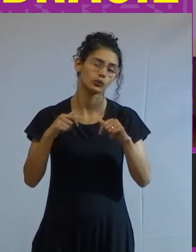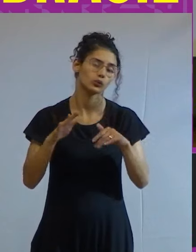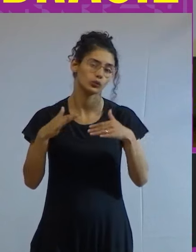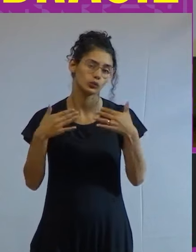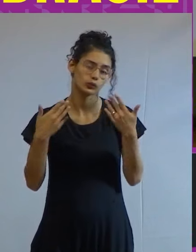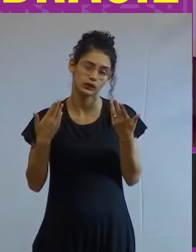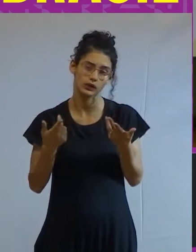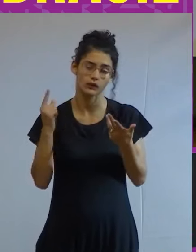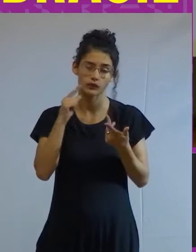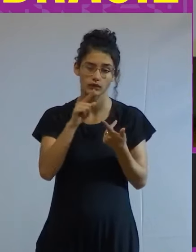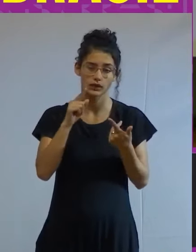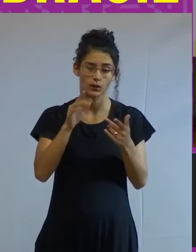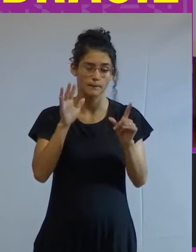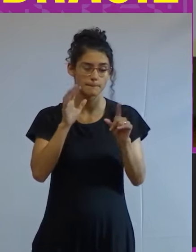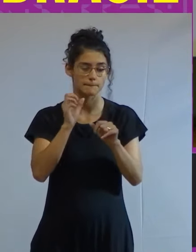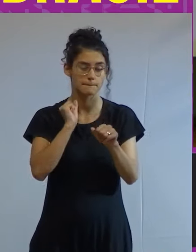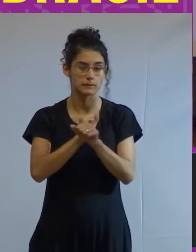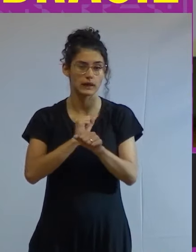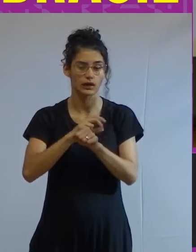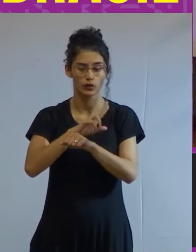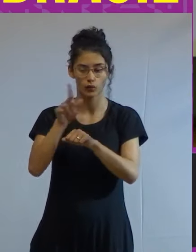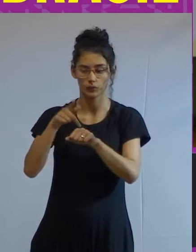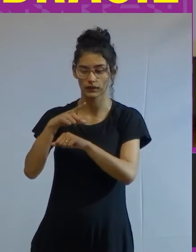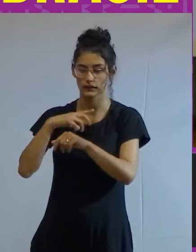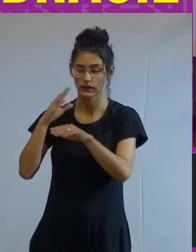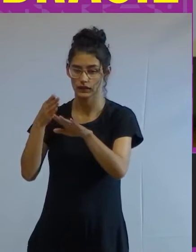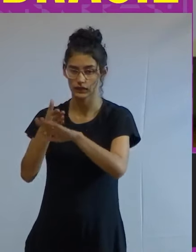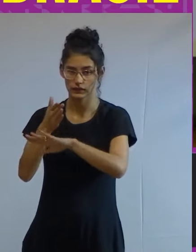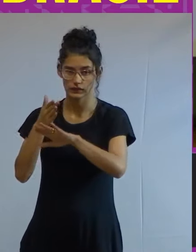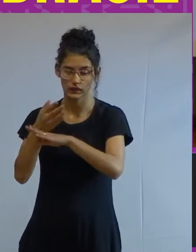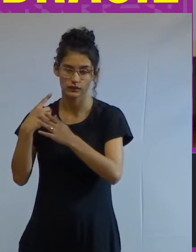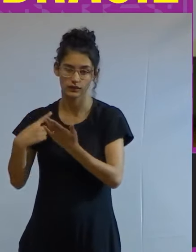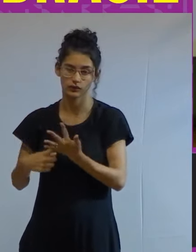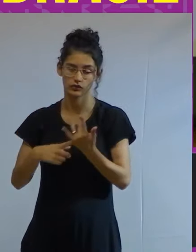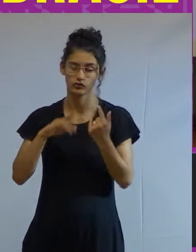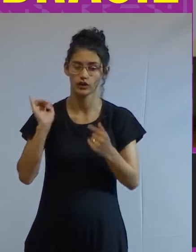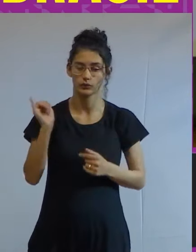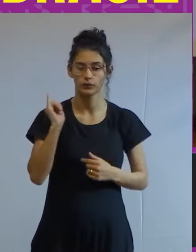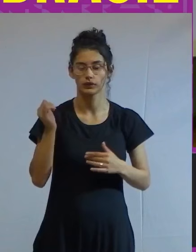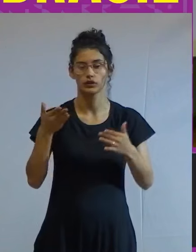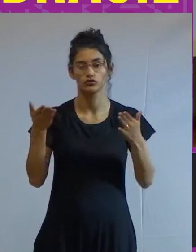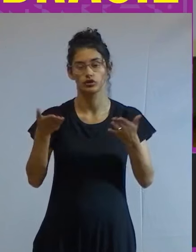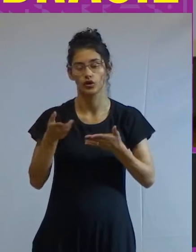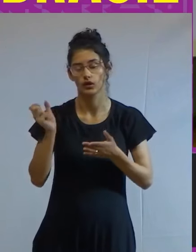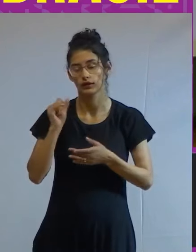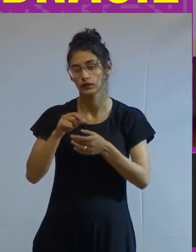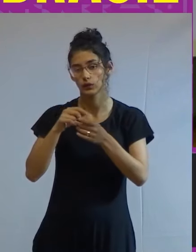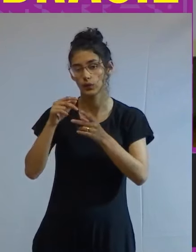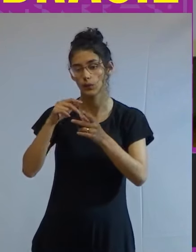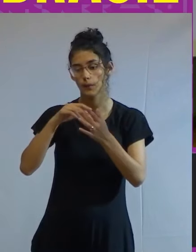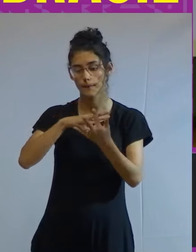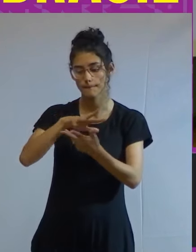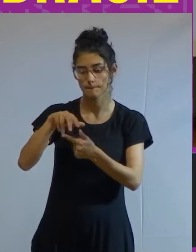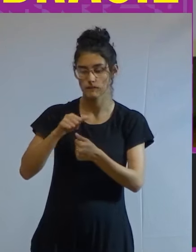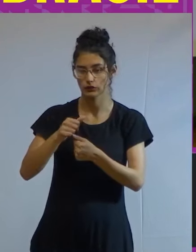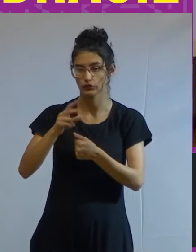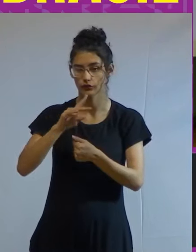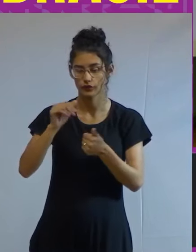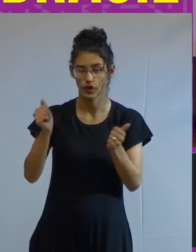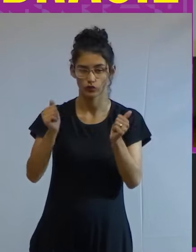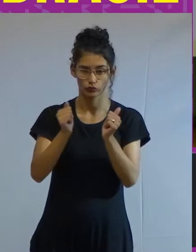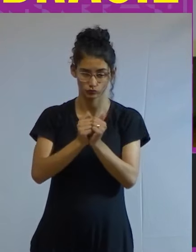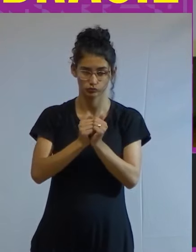você impedir que o outro país tenha acesso a uma tecnologia é fundamental agora o planeta vai para o espaço